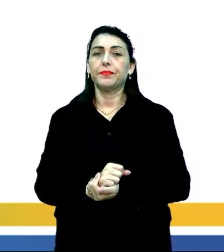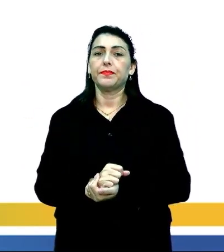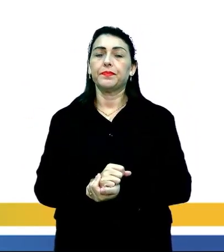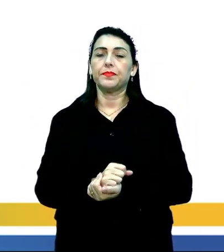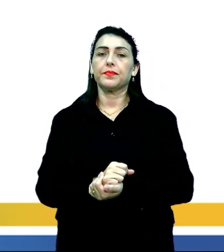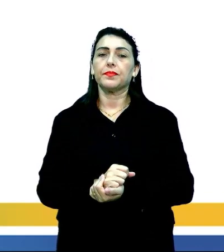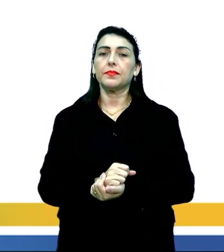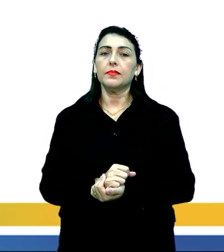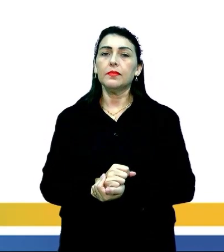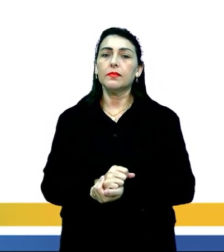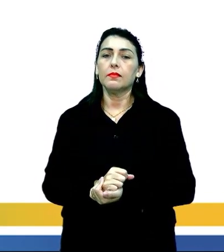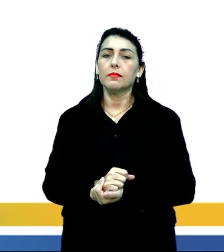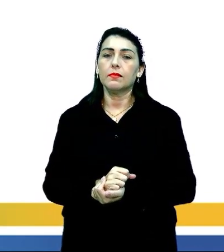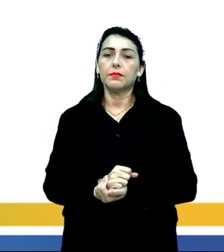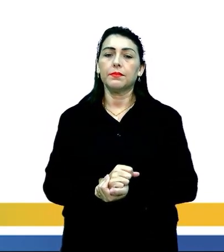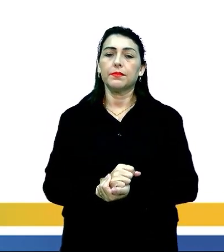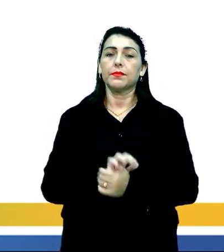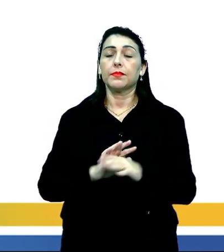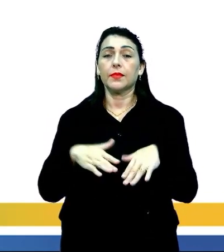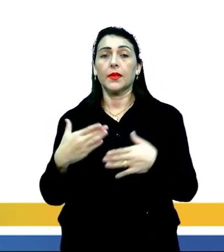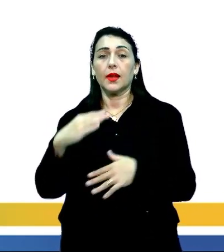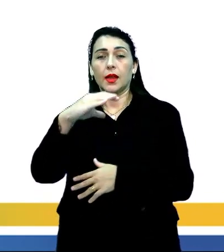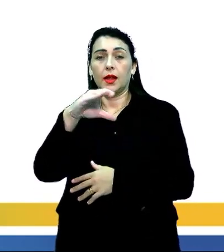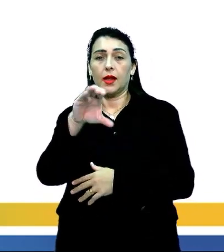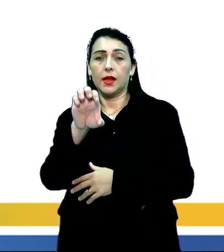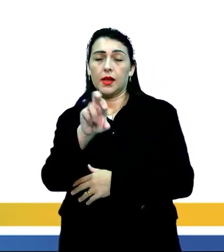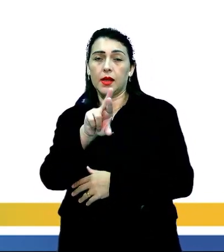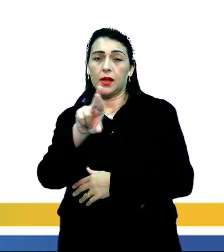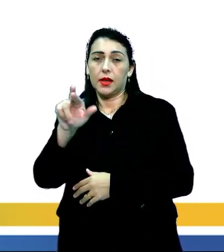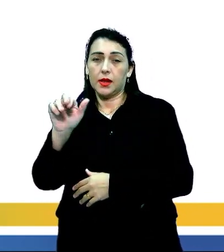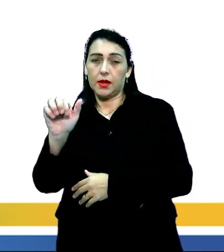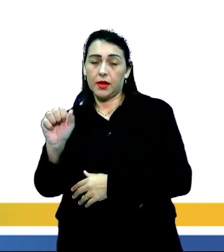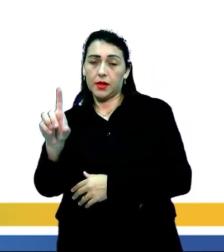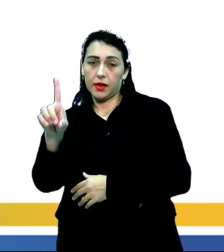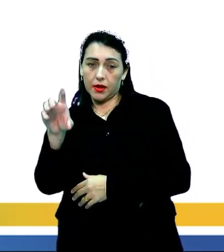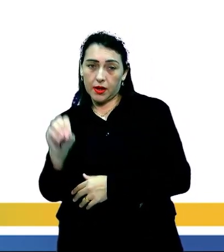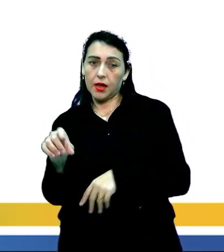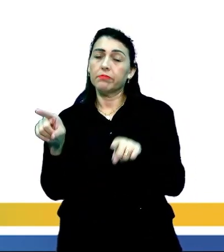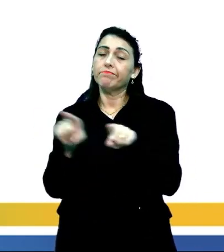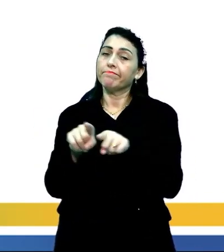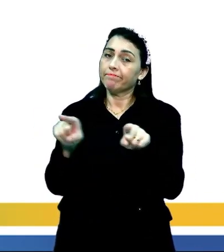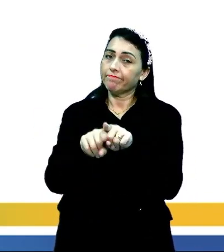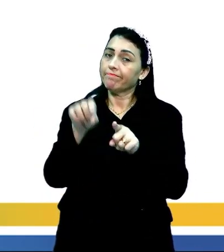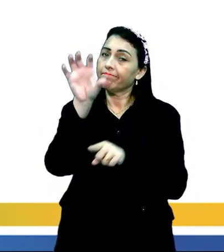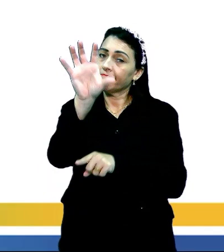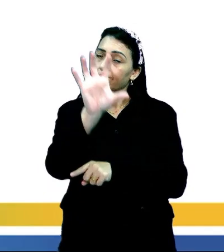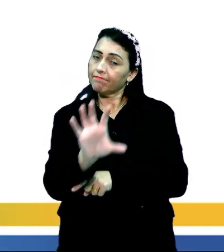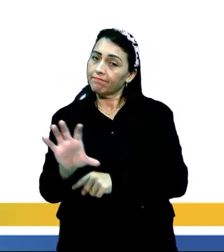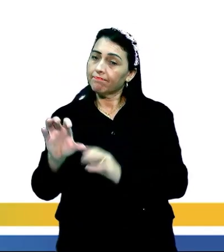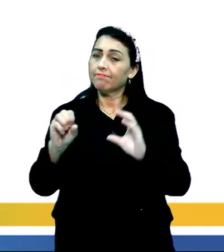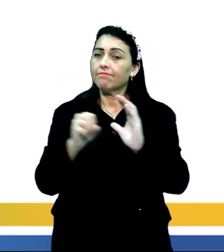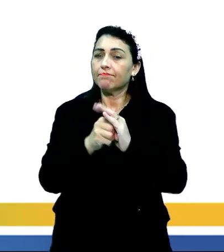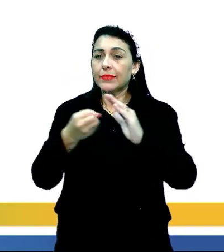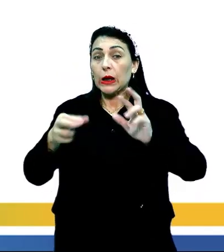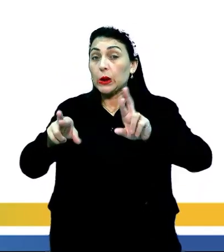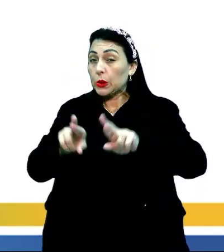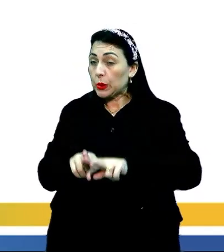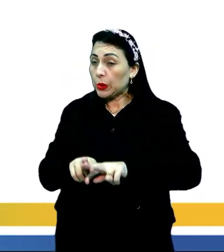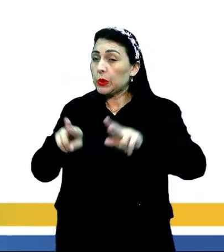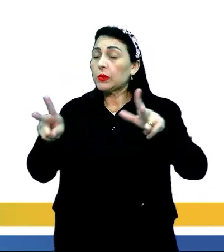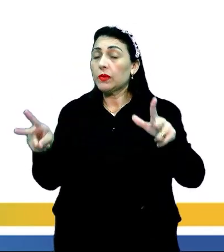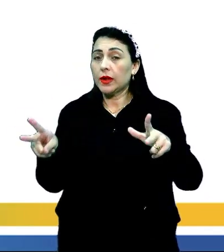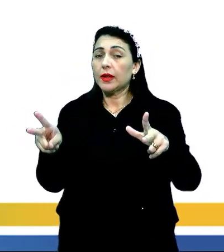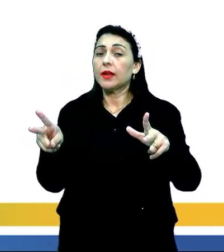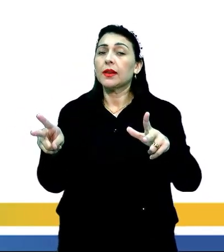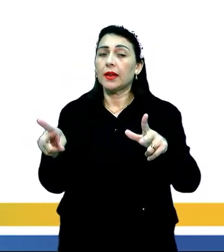eles, ok? Bem, aqui a gente tem um outro domínio também, com características bastante diferentes,